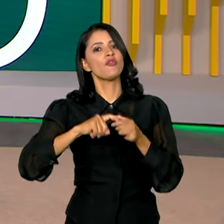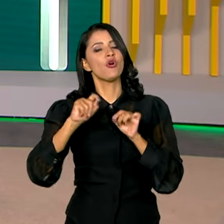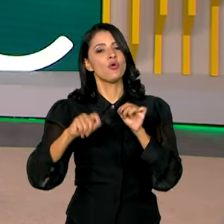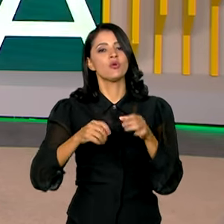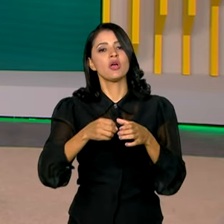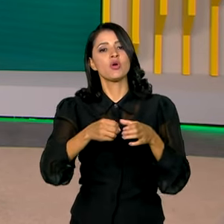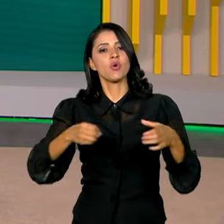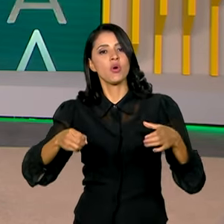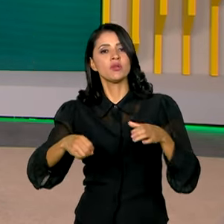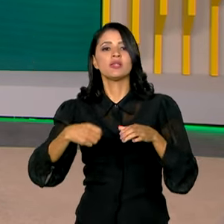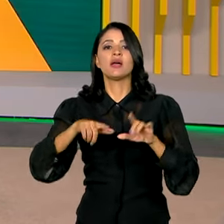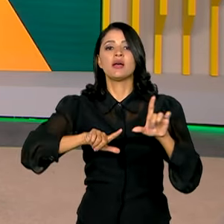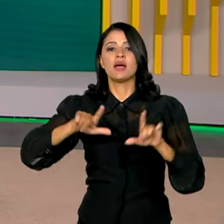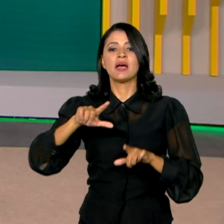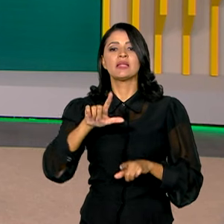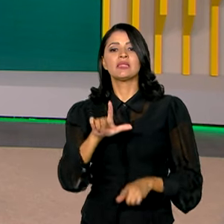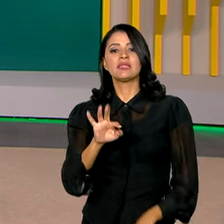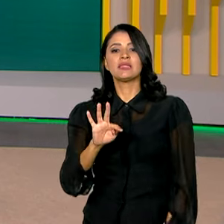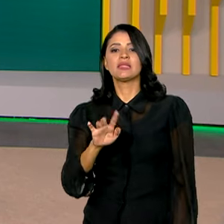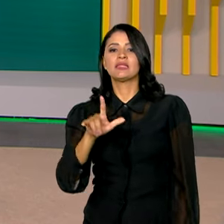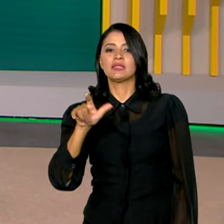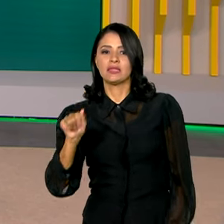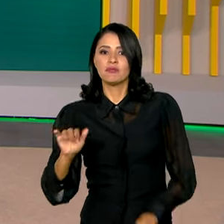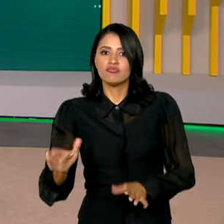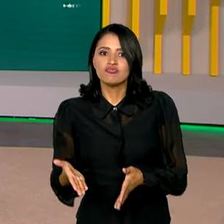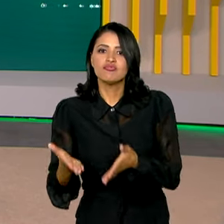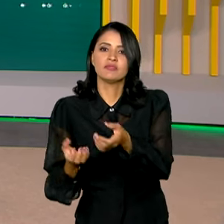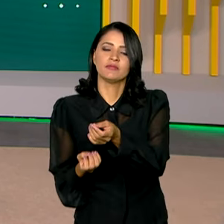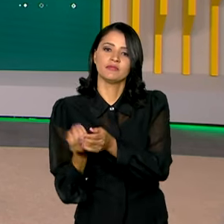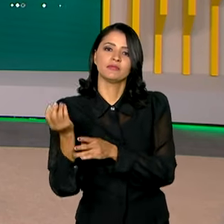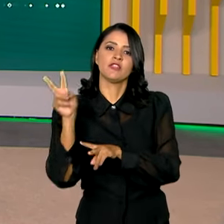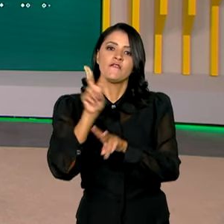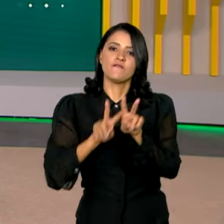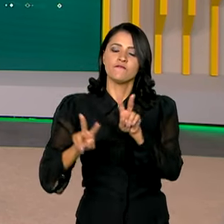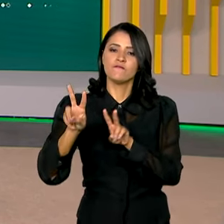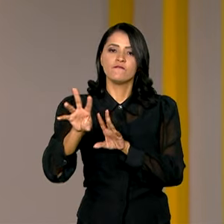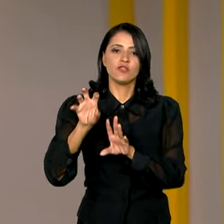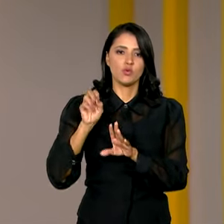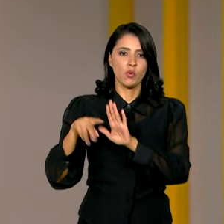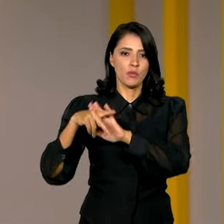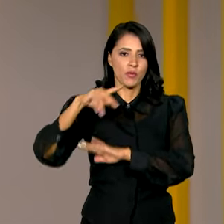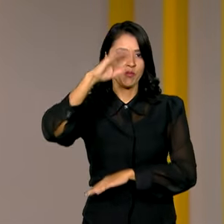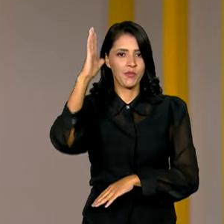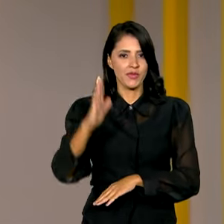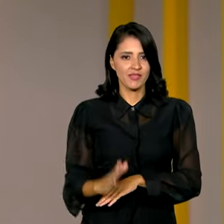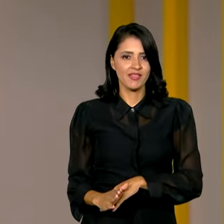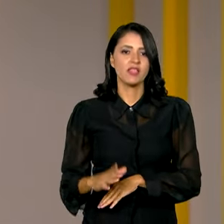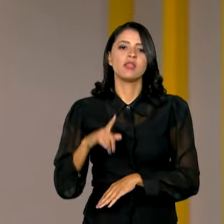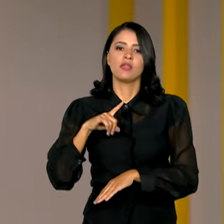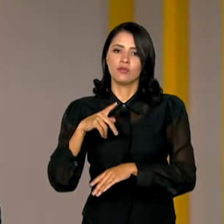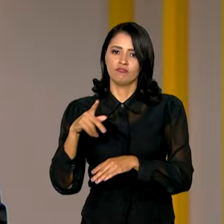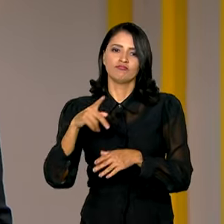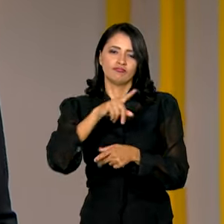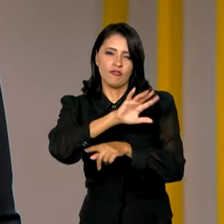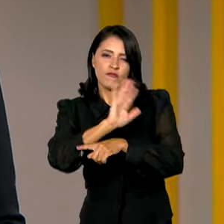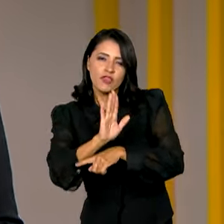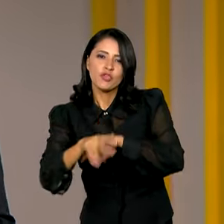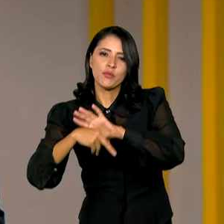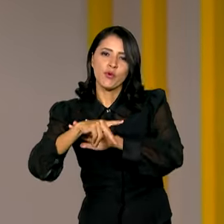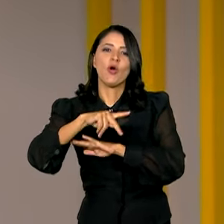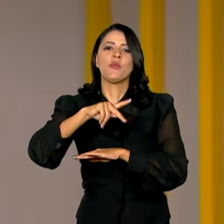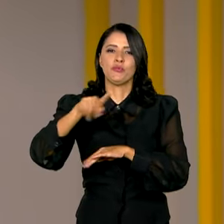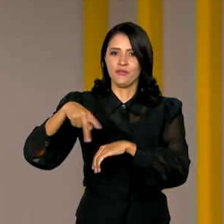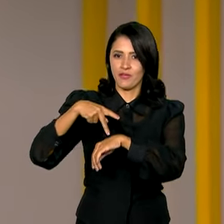cotas de tela para o incentivo à produção audiovisual brasileira. Obras nacionais vão ter